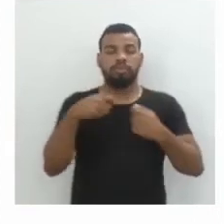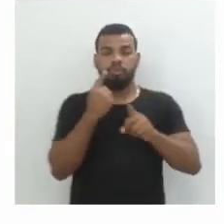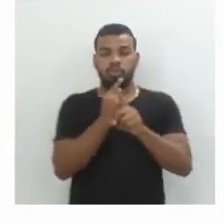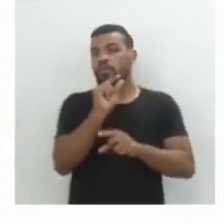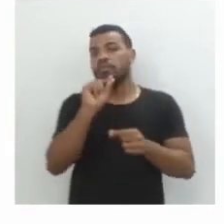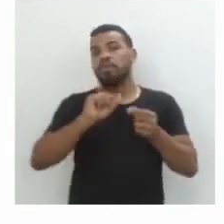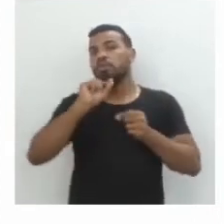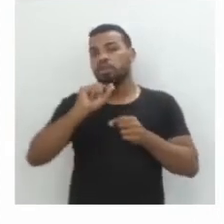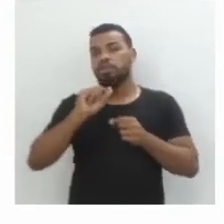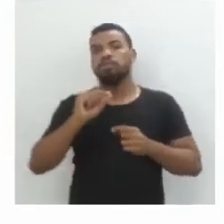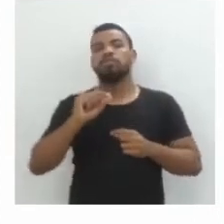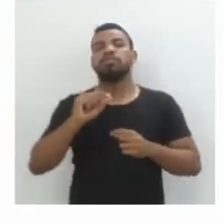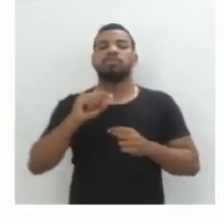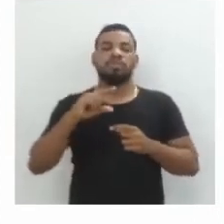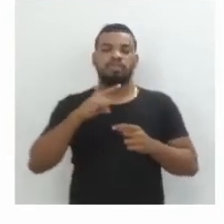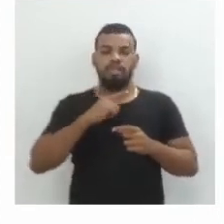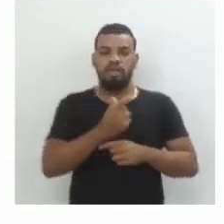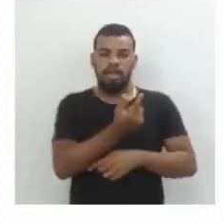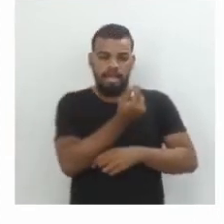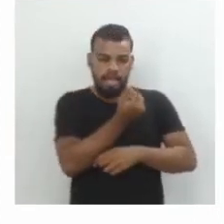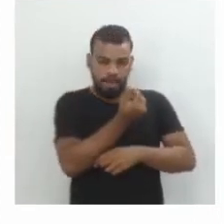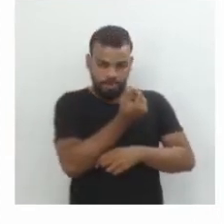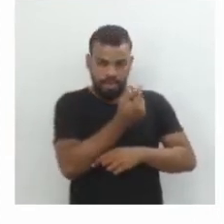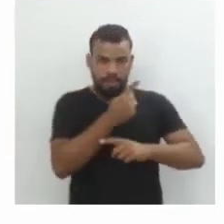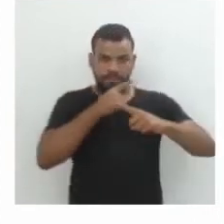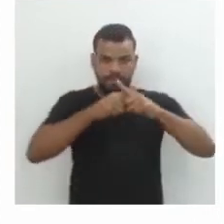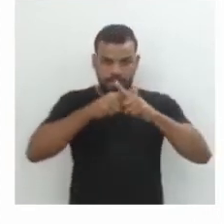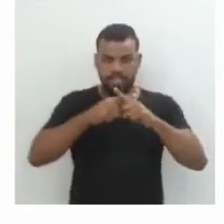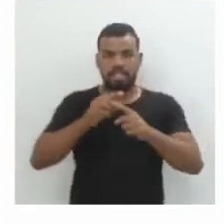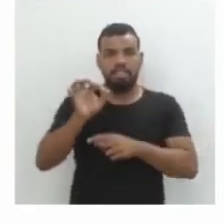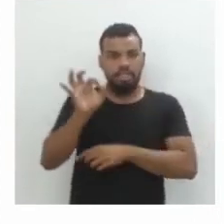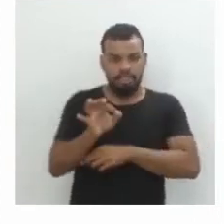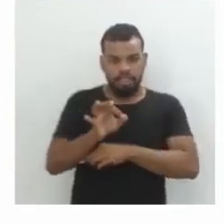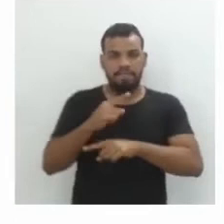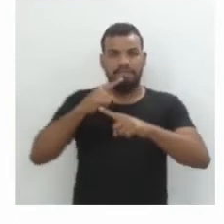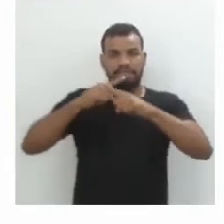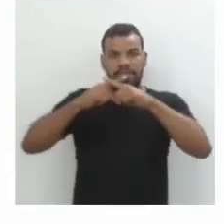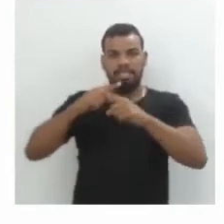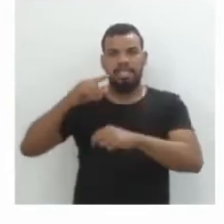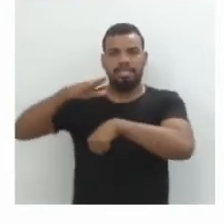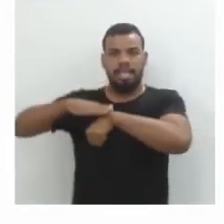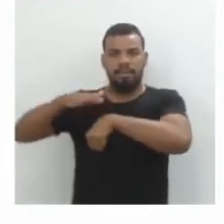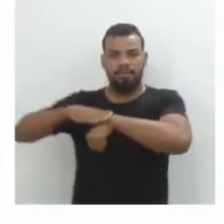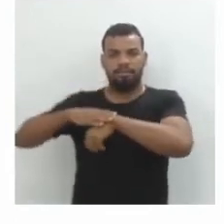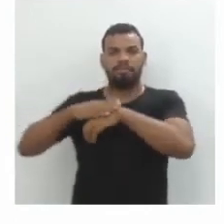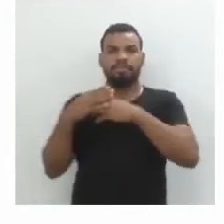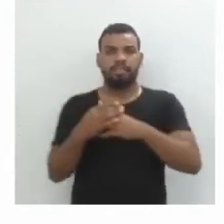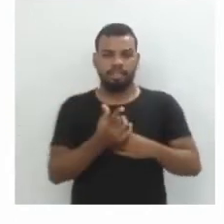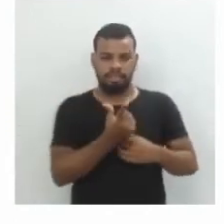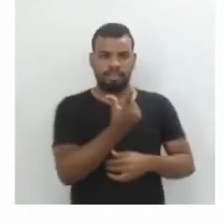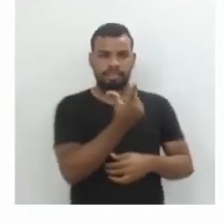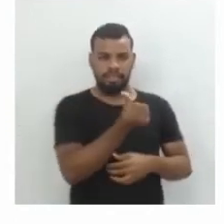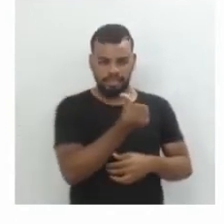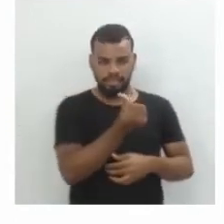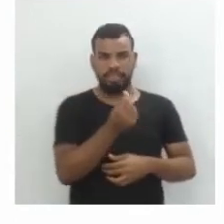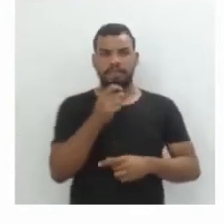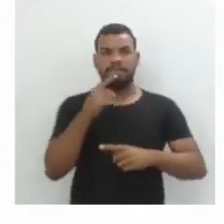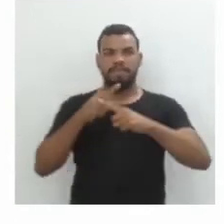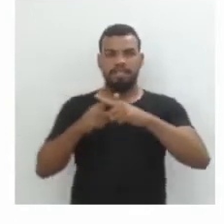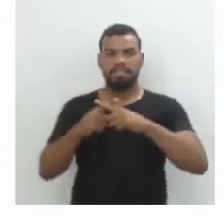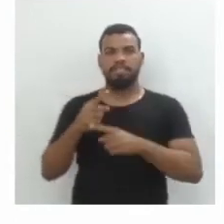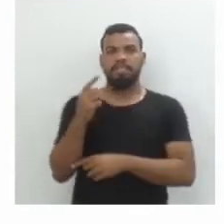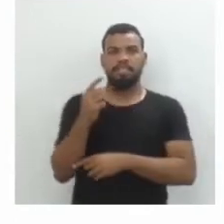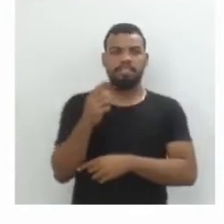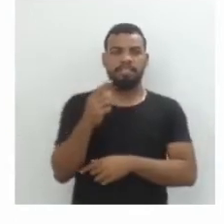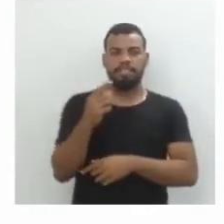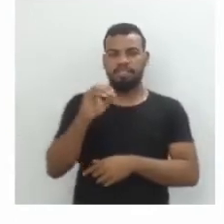multiplicar o capital com a taxa percentual com o tempo. Então eu vou multiplicar R$16.000,00 vezes 0